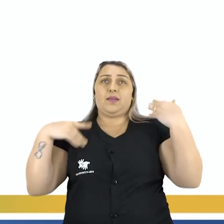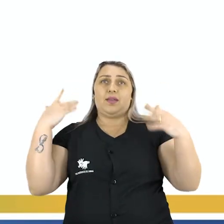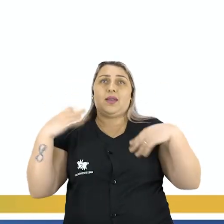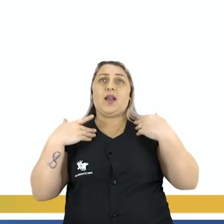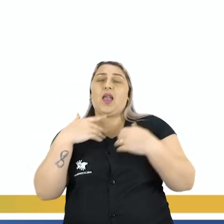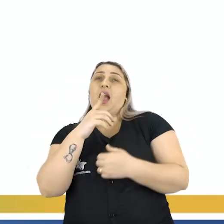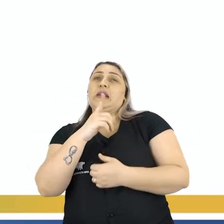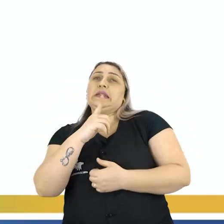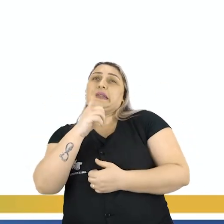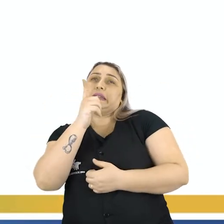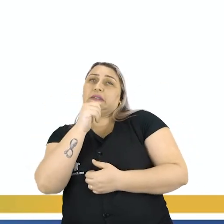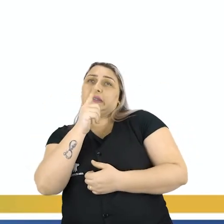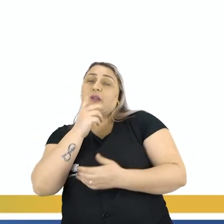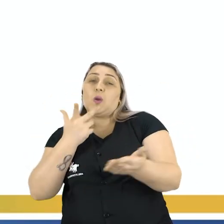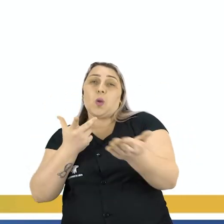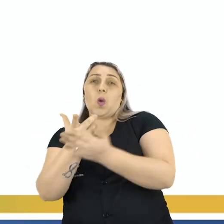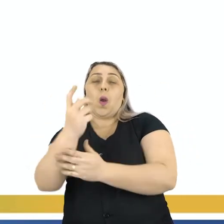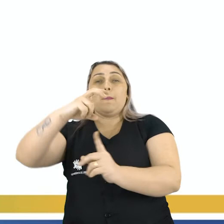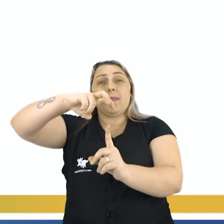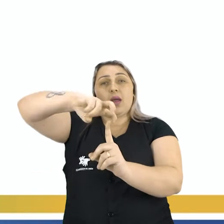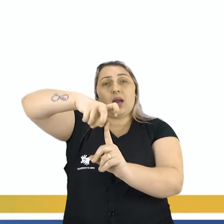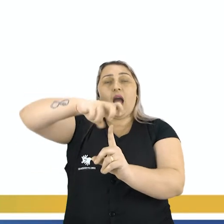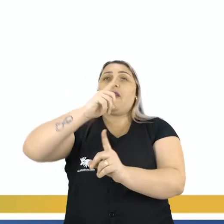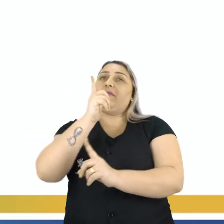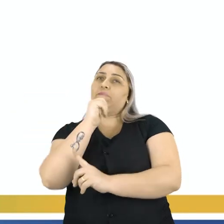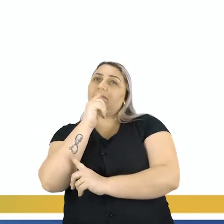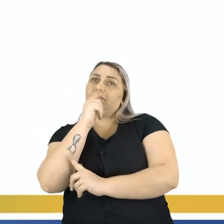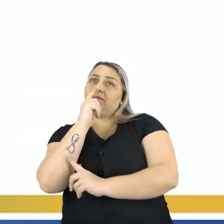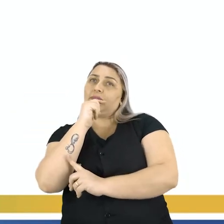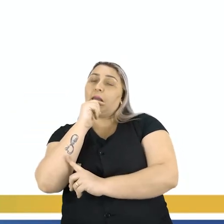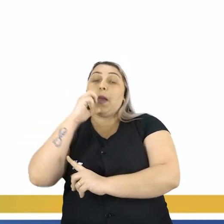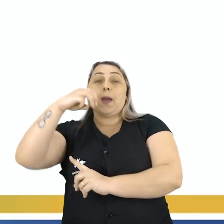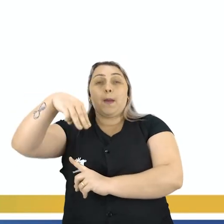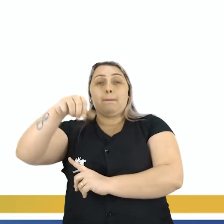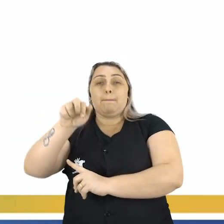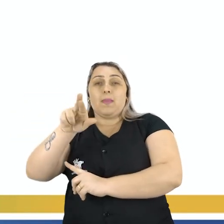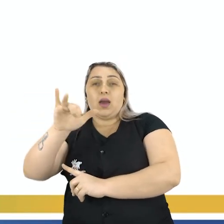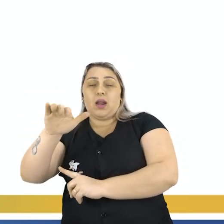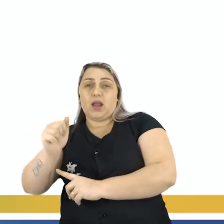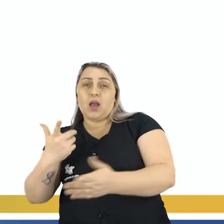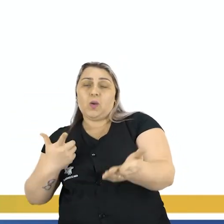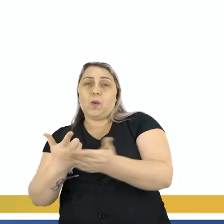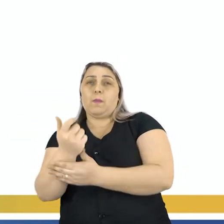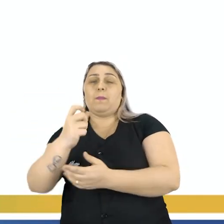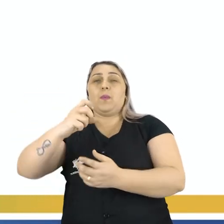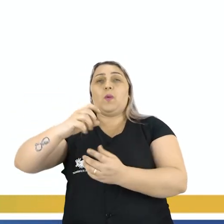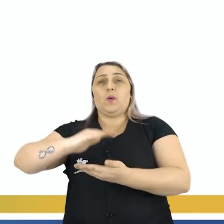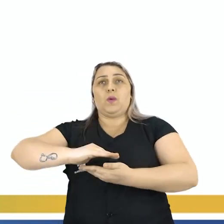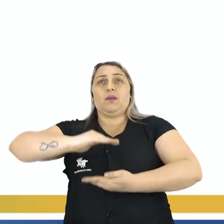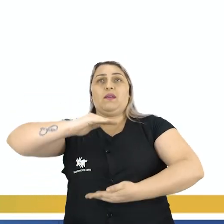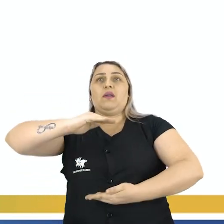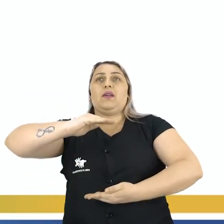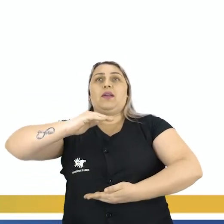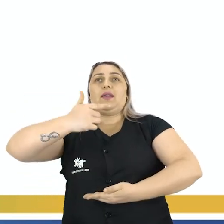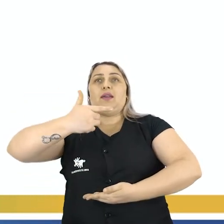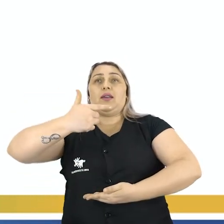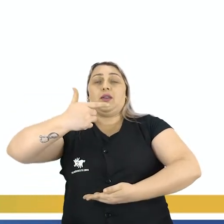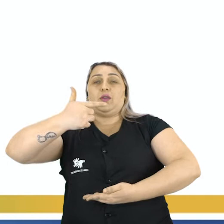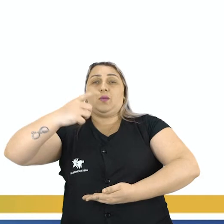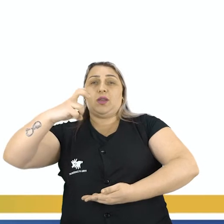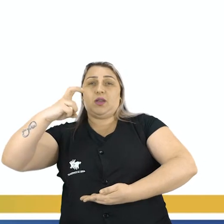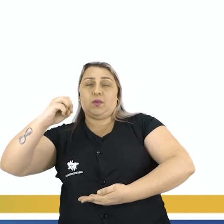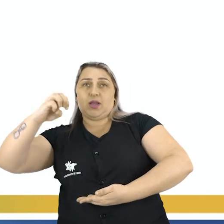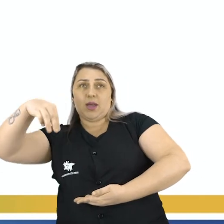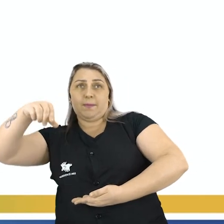com sede Foram comprar garrafas de água Maria comprou garrafa Uma garrafa de 250